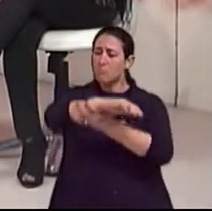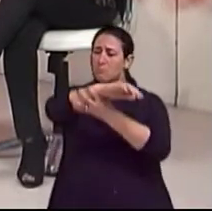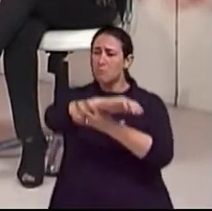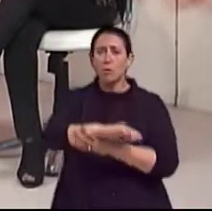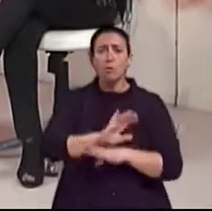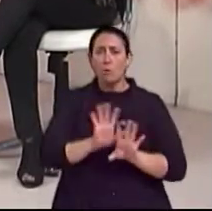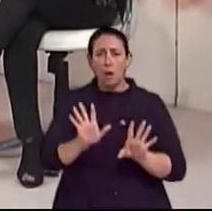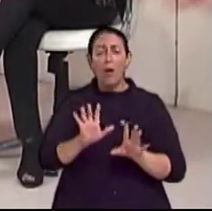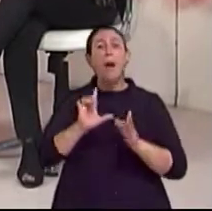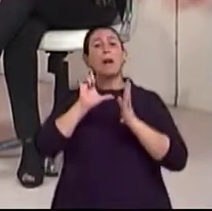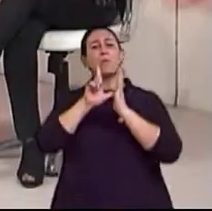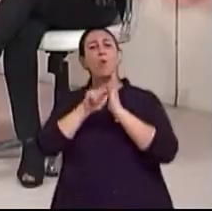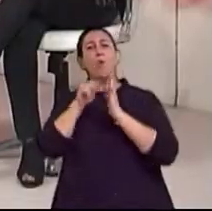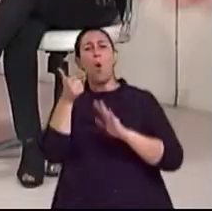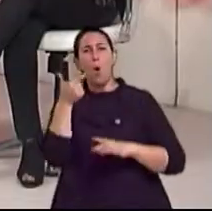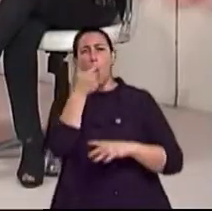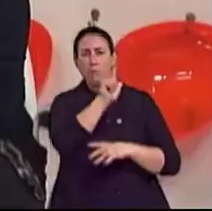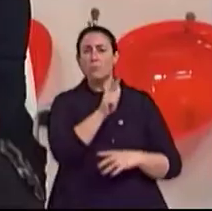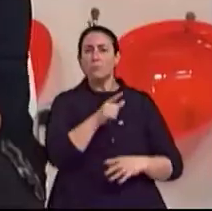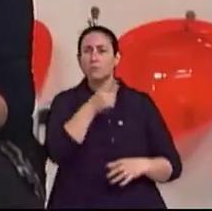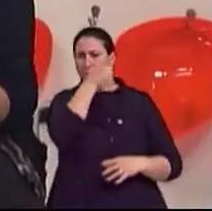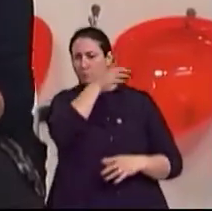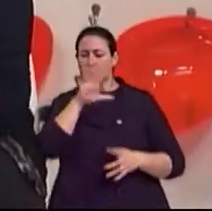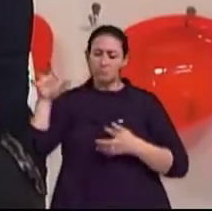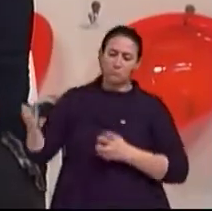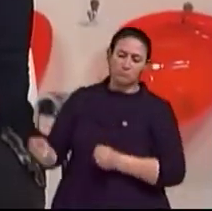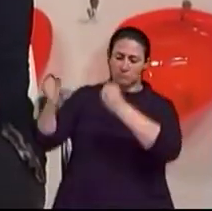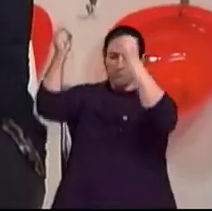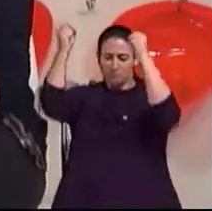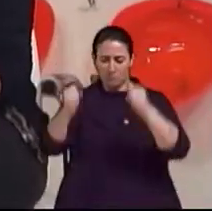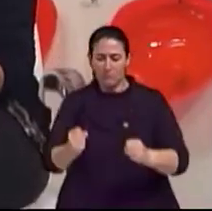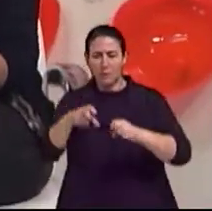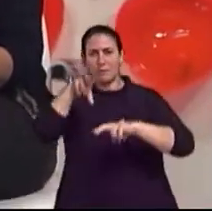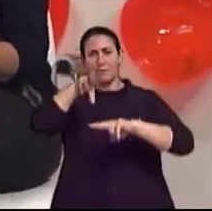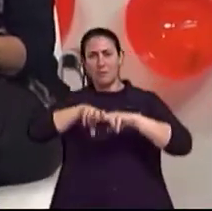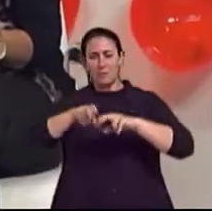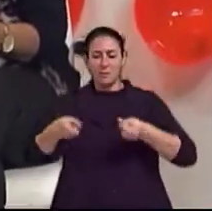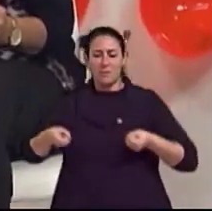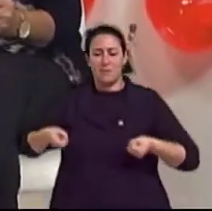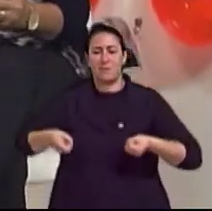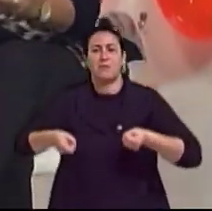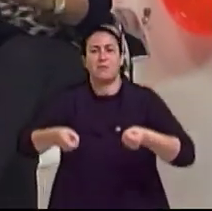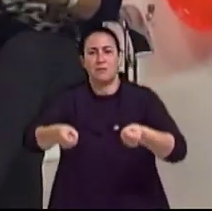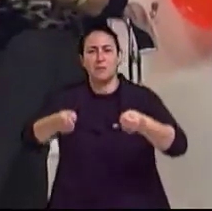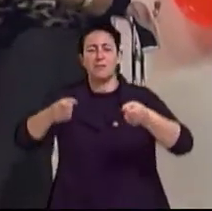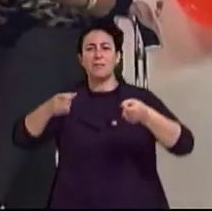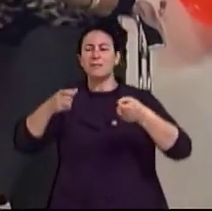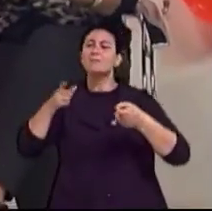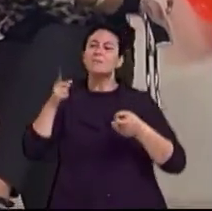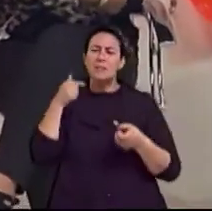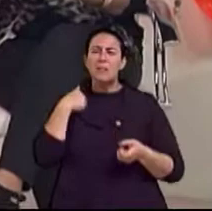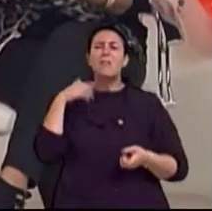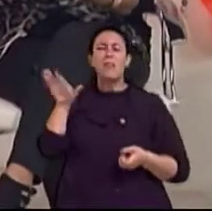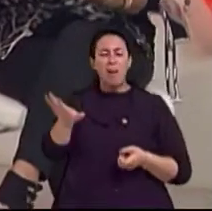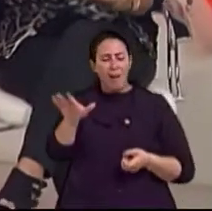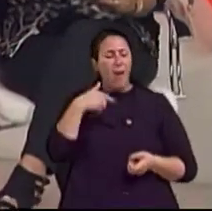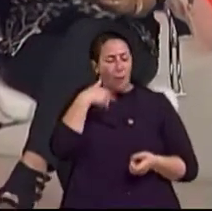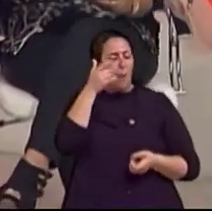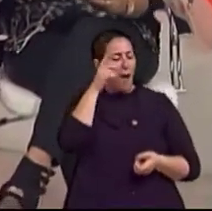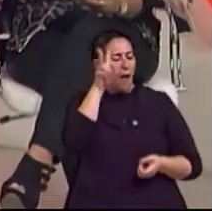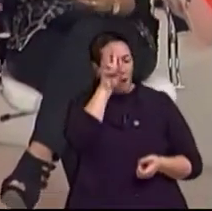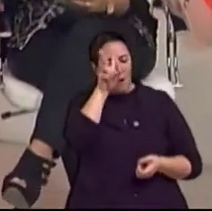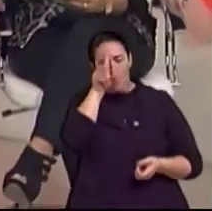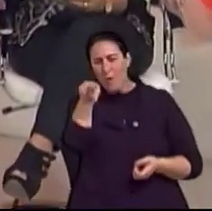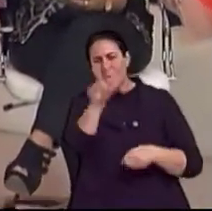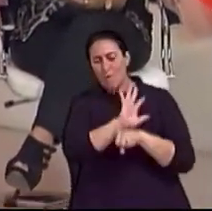Aí veio um outro cuidador, que botava ele na cadeira de roda e corria, não sei se eu não lembro do nome do filme. Eu acho que já vi esse filme também, não vou lembrar. Que